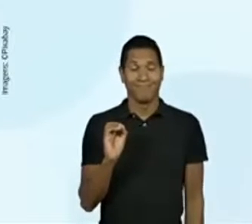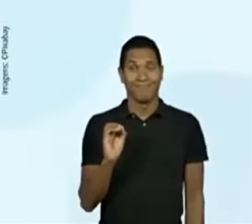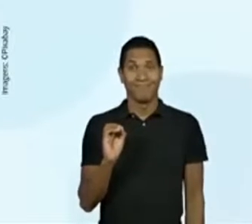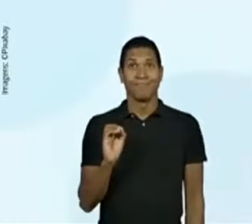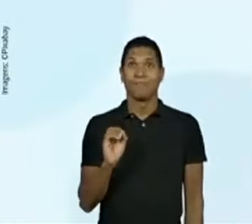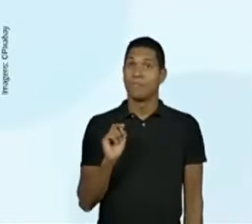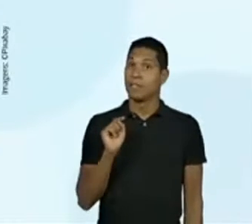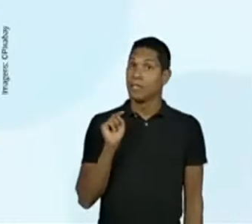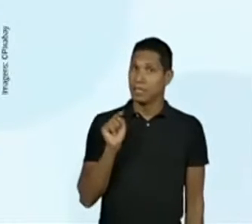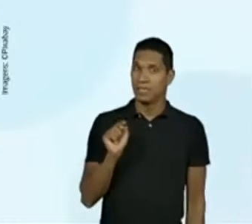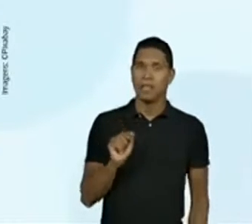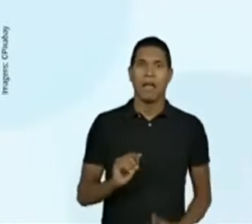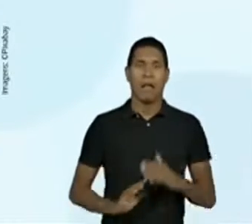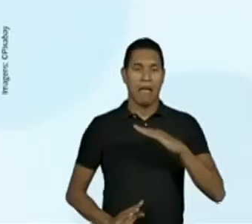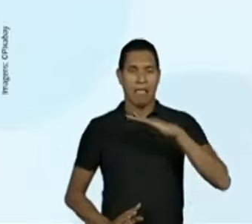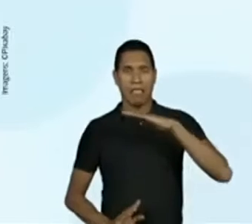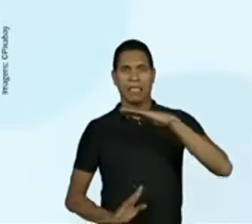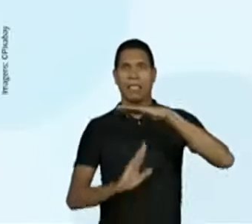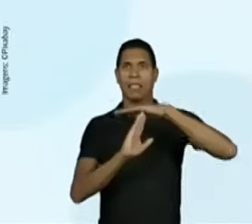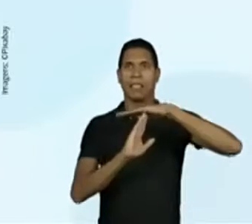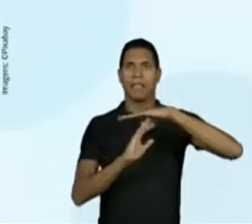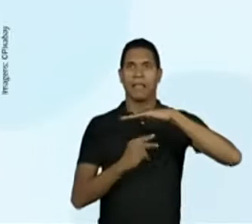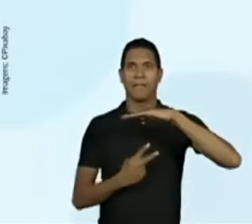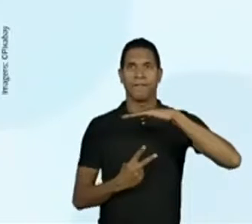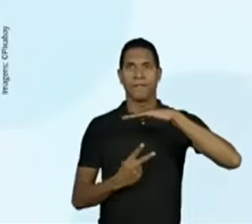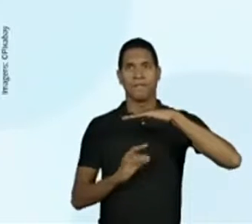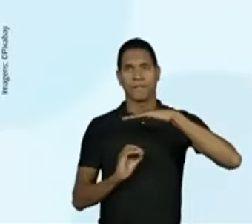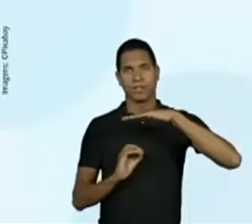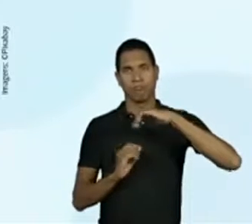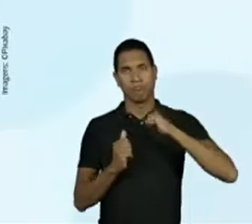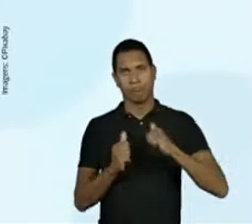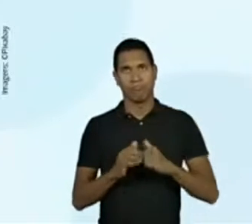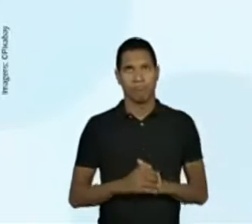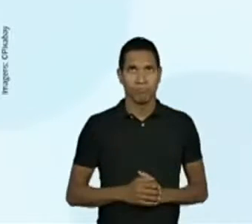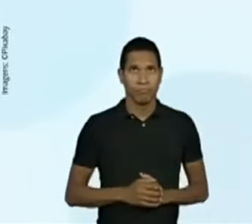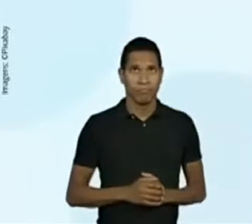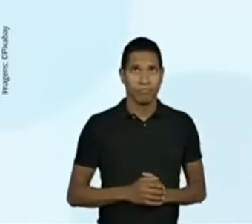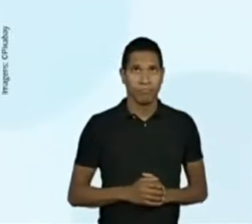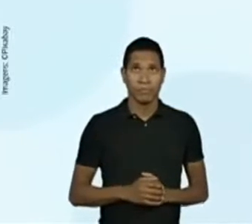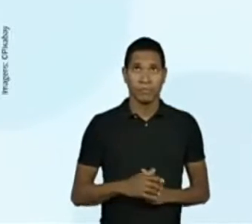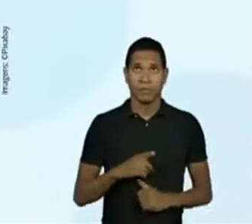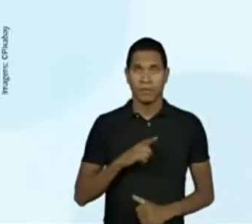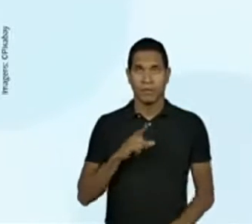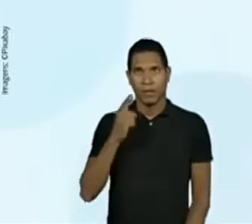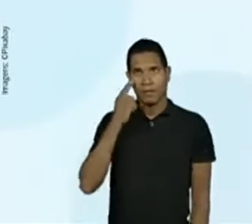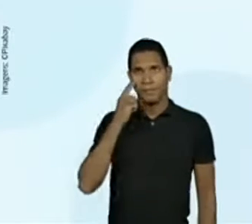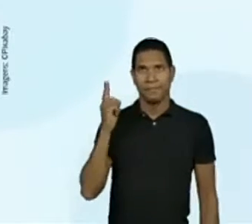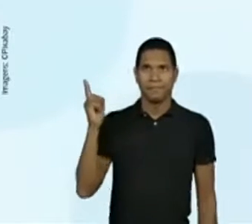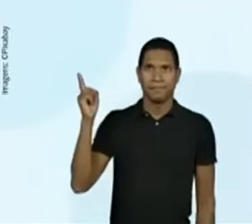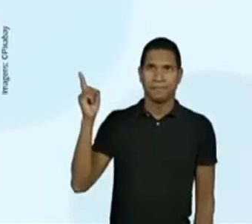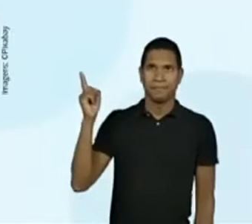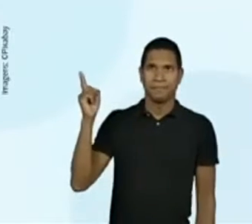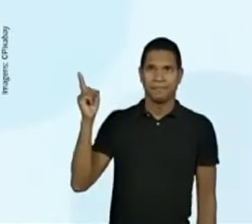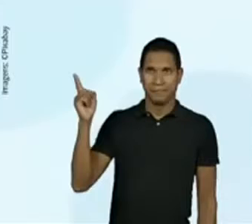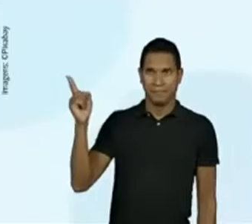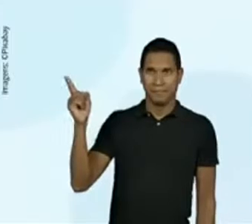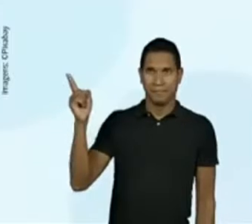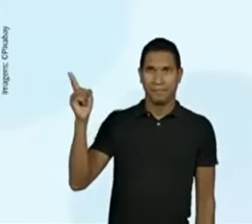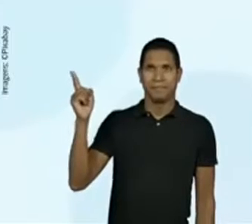até 20. Bom, aqui nós temos a marca do 20. Mas